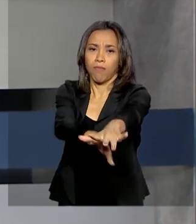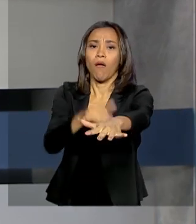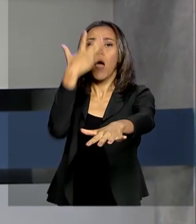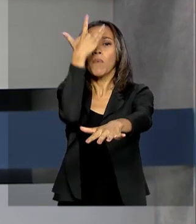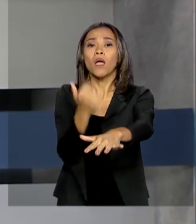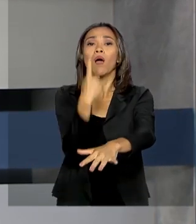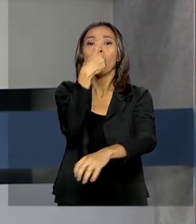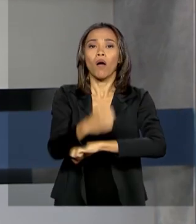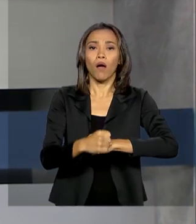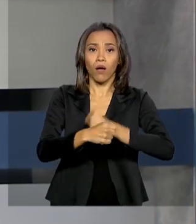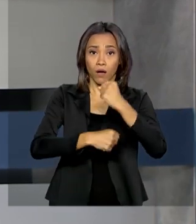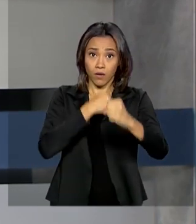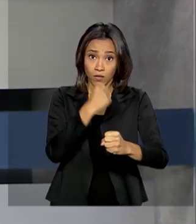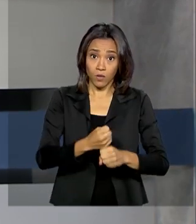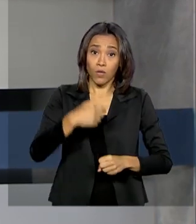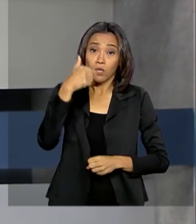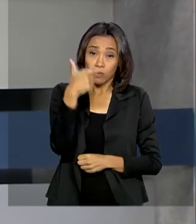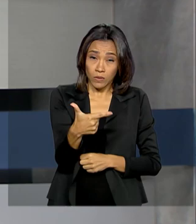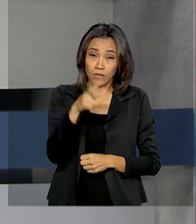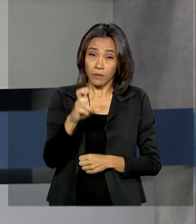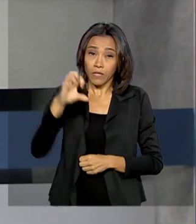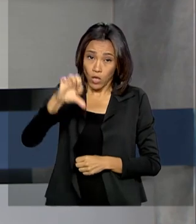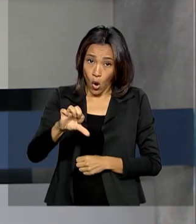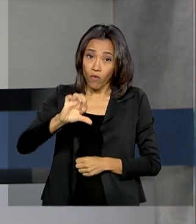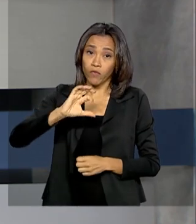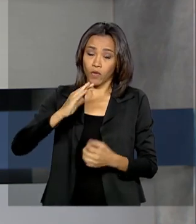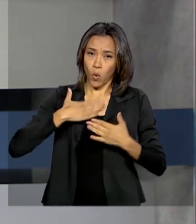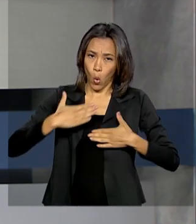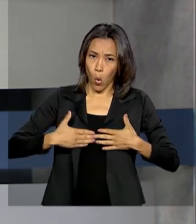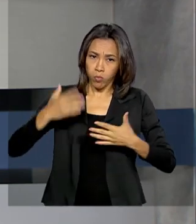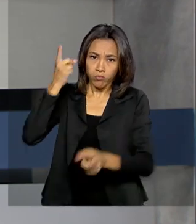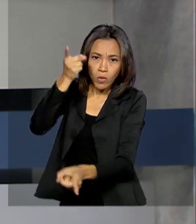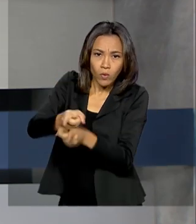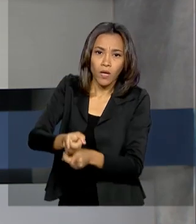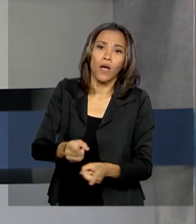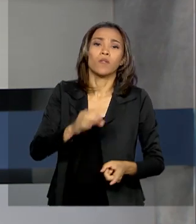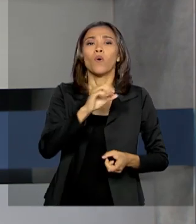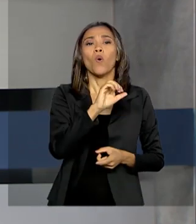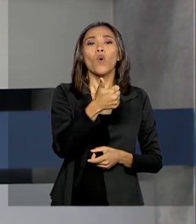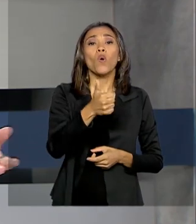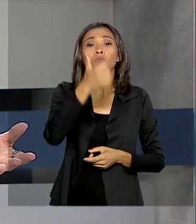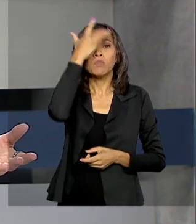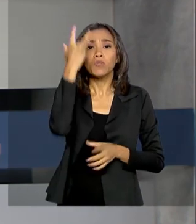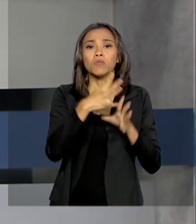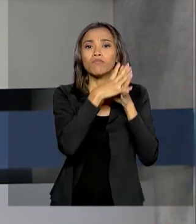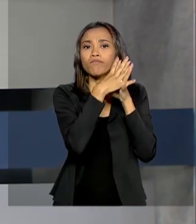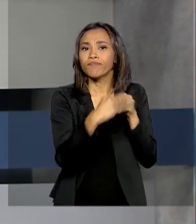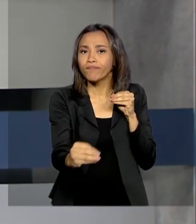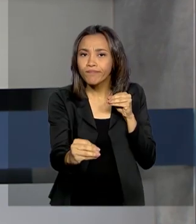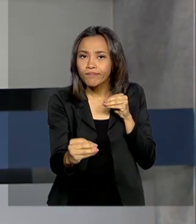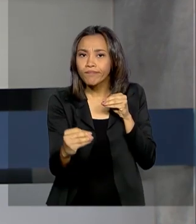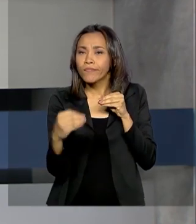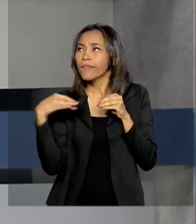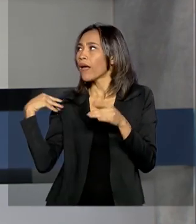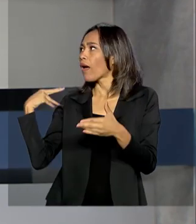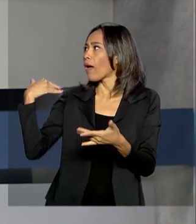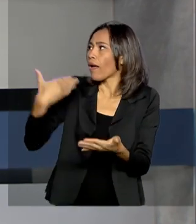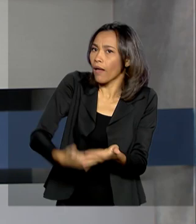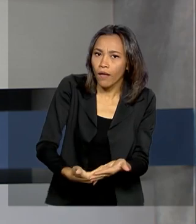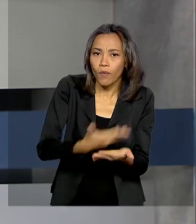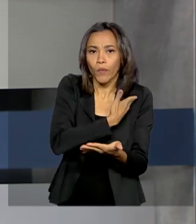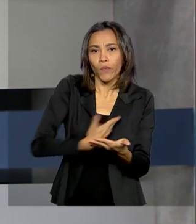259 corpos foram resgatados e 11 pessoas continuam desaparecidas. De lá para cá, o governo federal